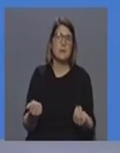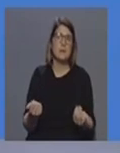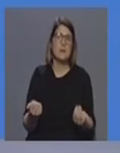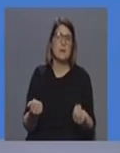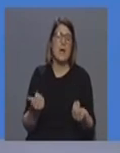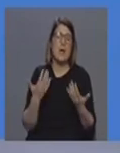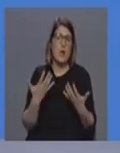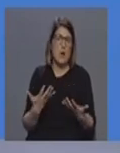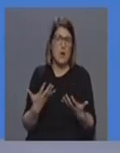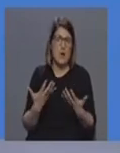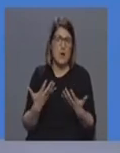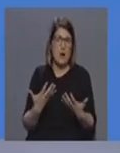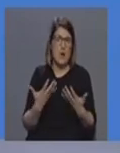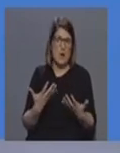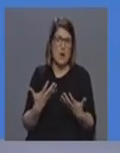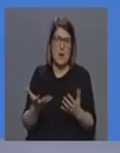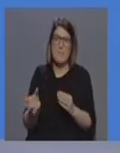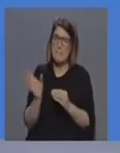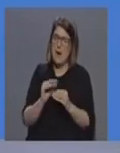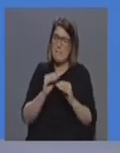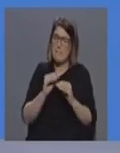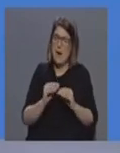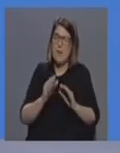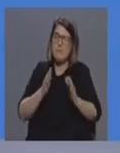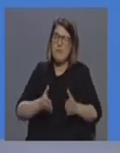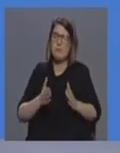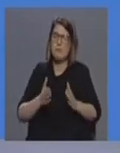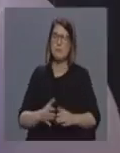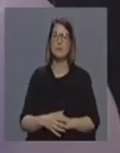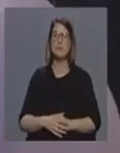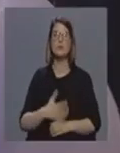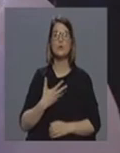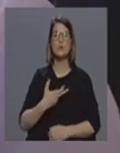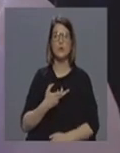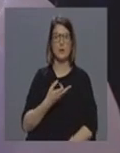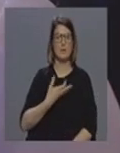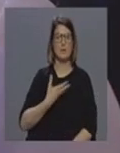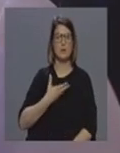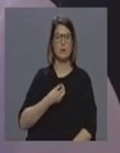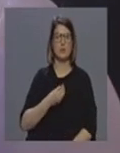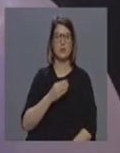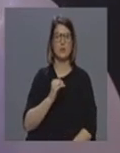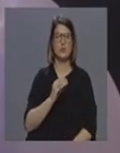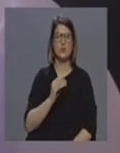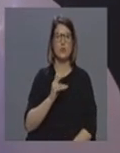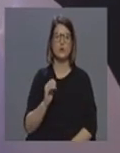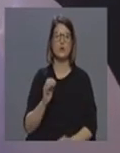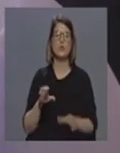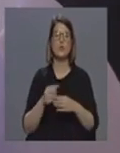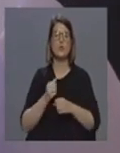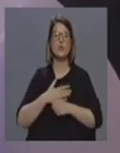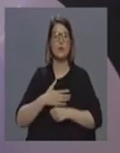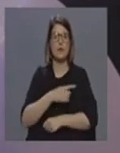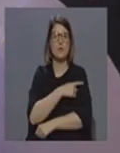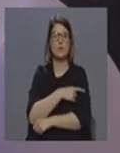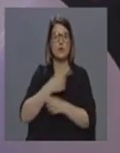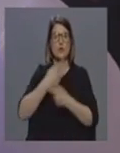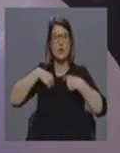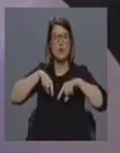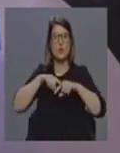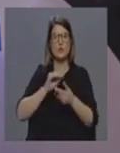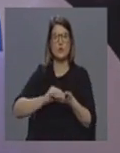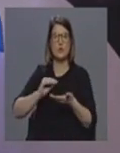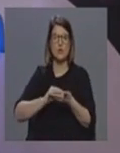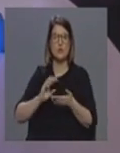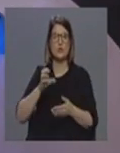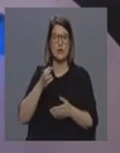haver reforço para já Dr. Pedro Soares Ordem dos Enfermeiros reuniu-se esta tarde com a Secretaria Regional